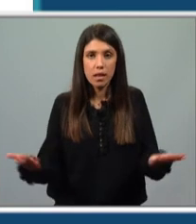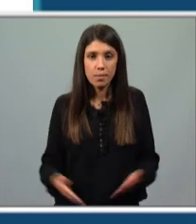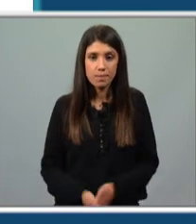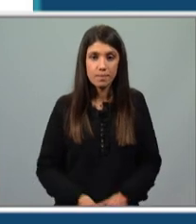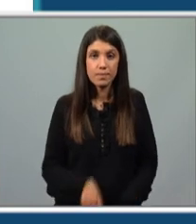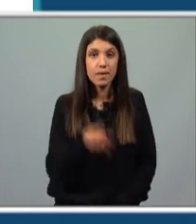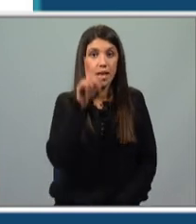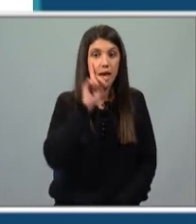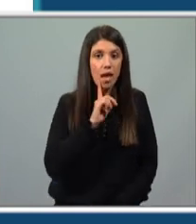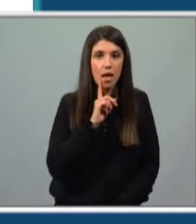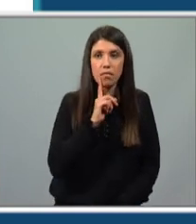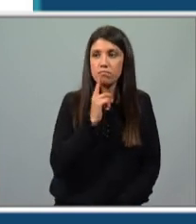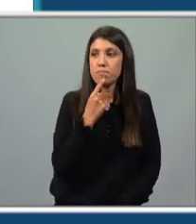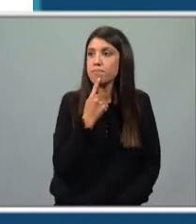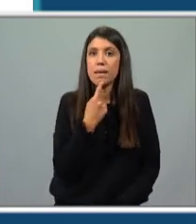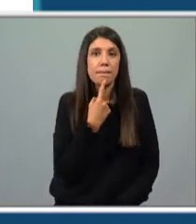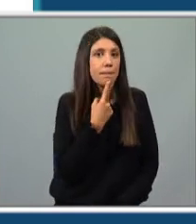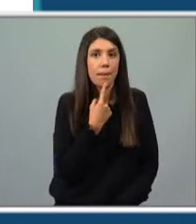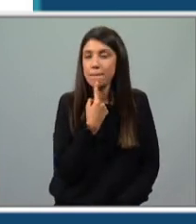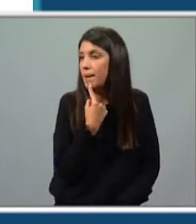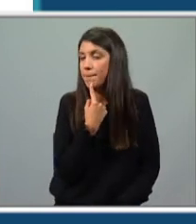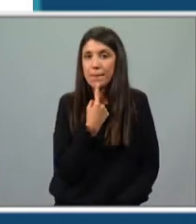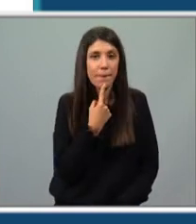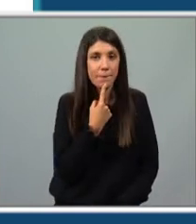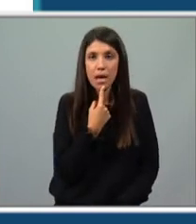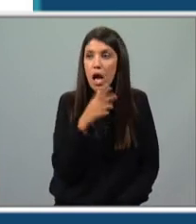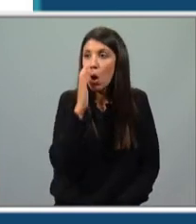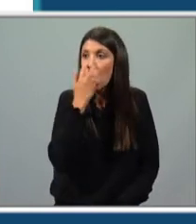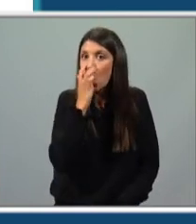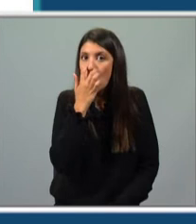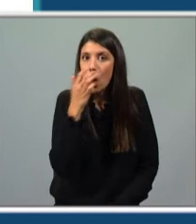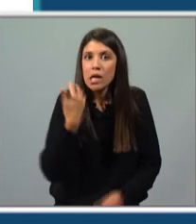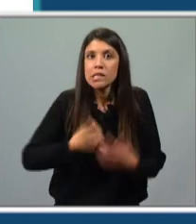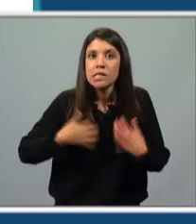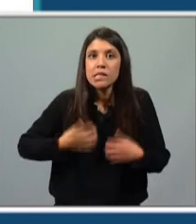ela está à vida de respostas. A curiosidade a funcionar aqui a todo o vapor.